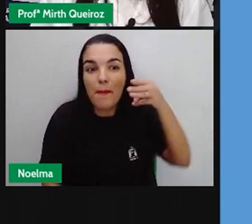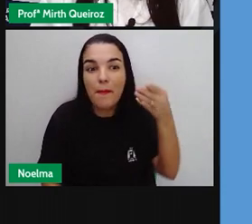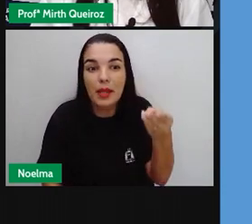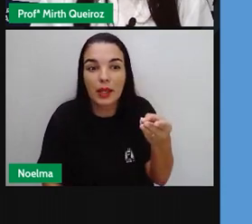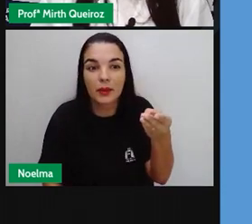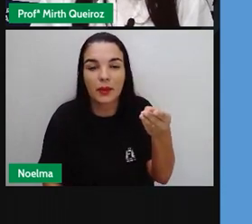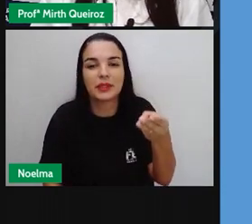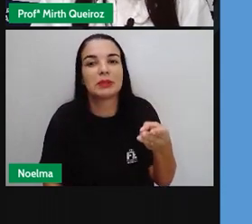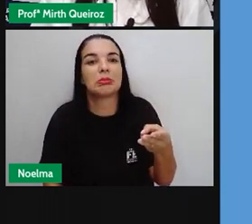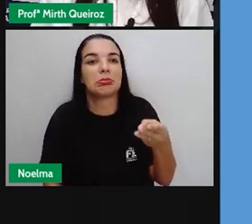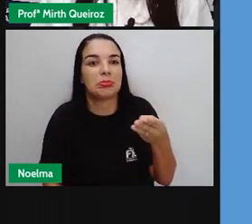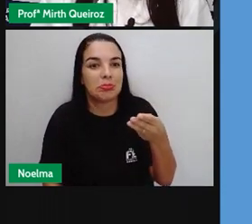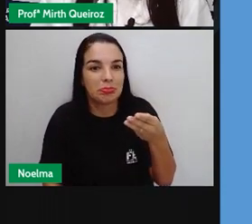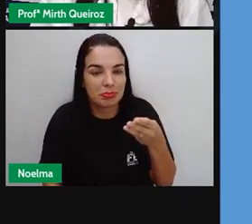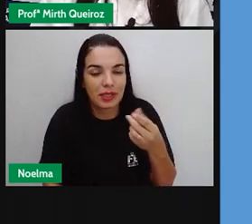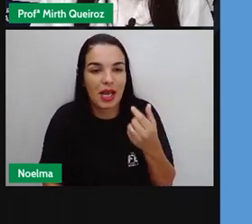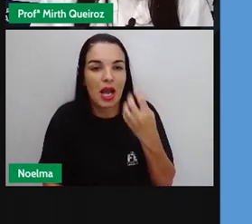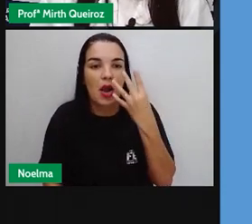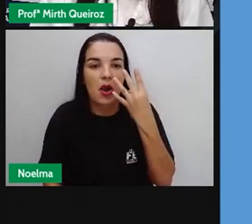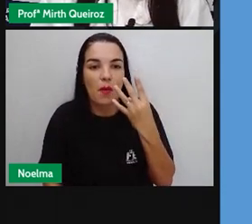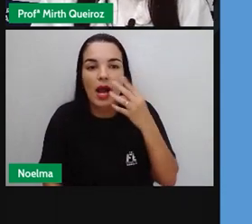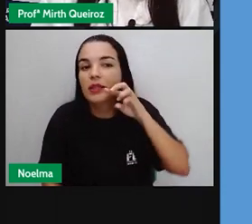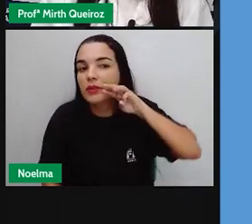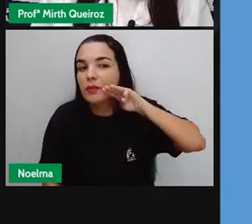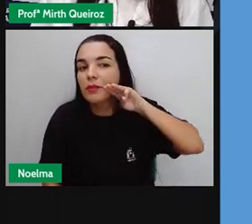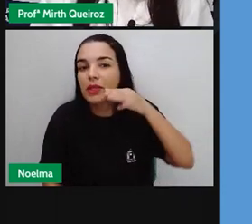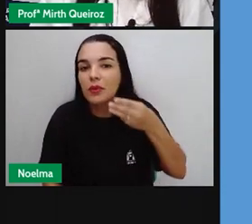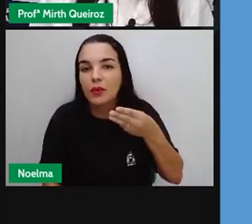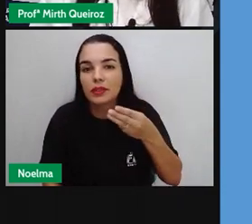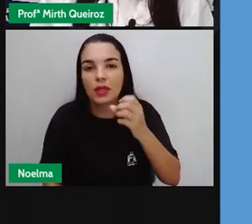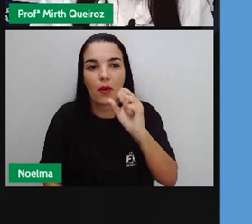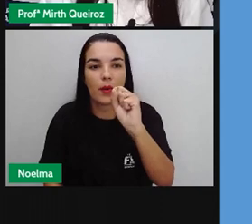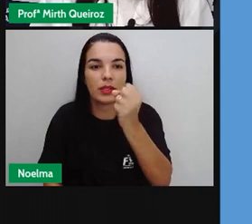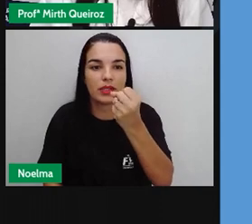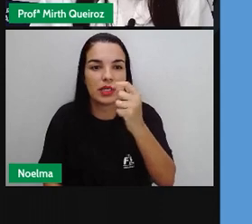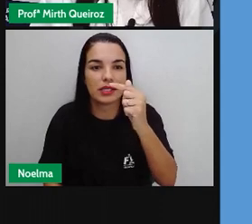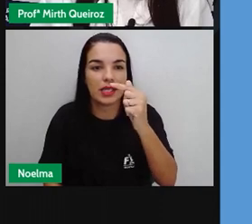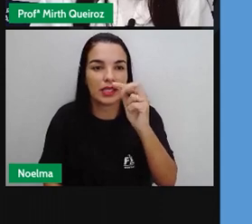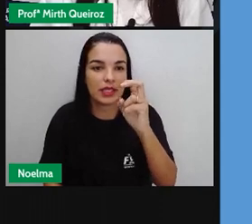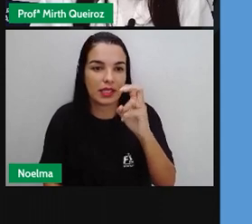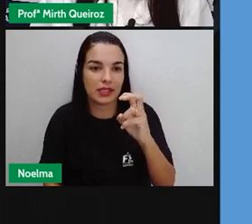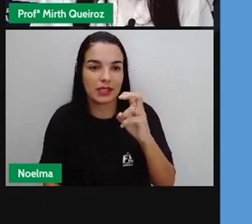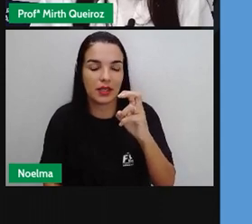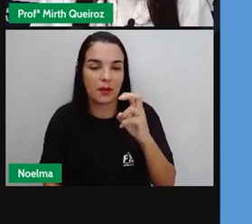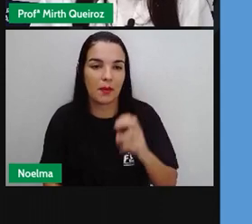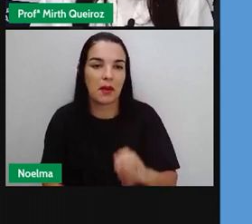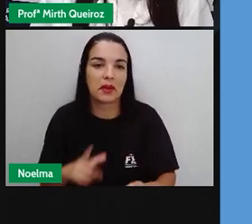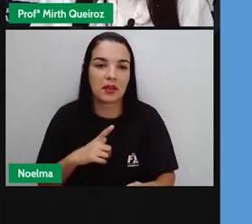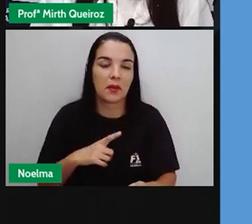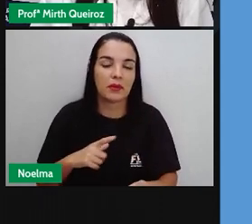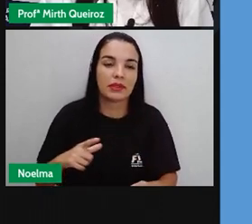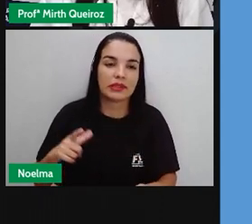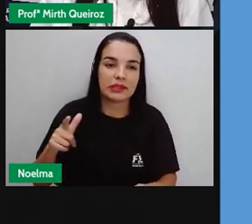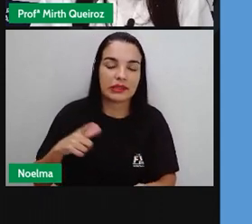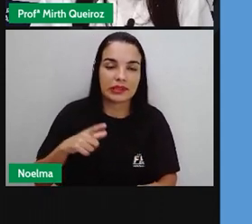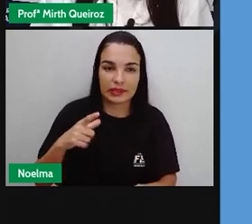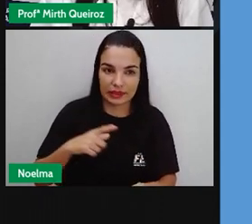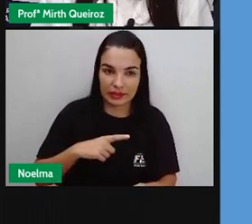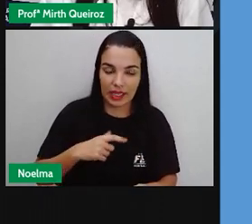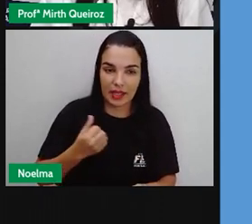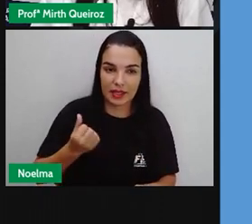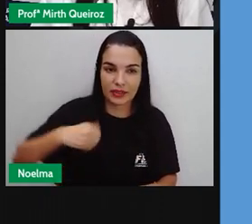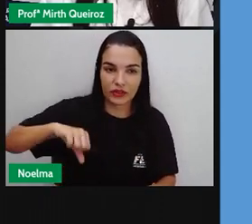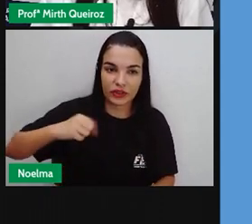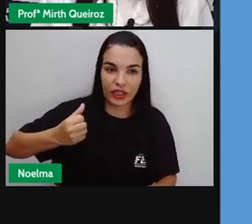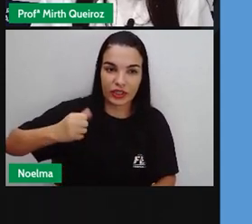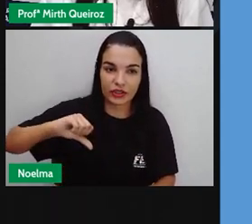obteve a partir desse processo aí de imigração. E aqui nós temos as estatísticas da entrada de imigrantes no Brasil de